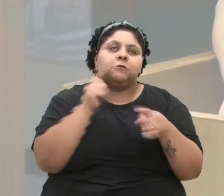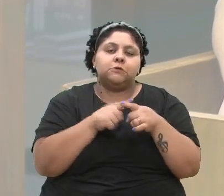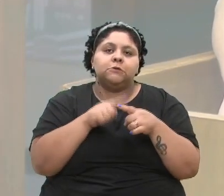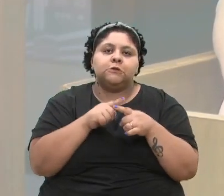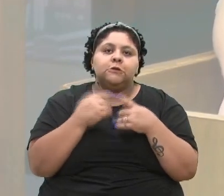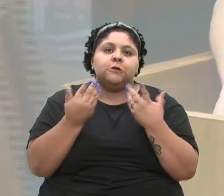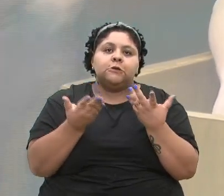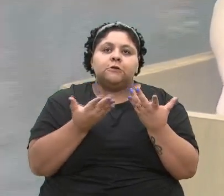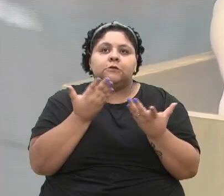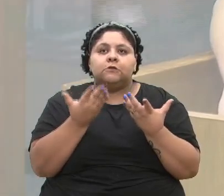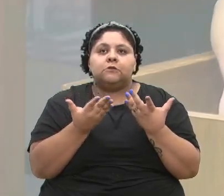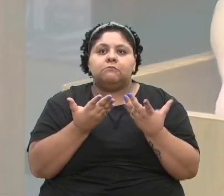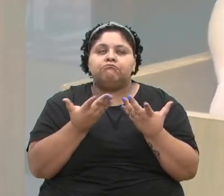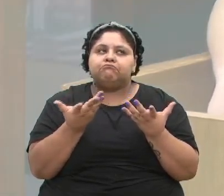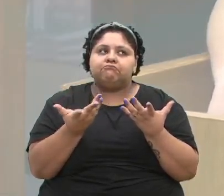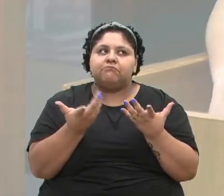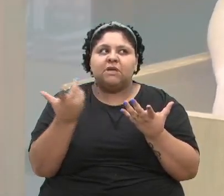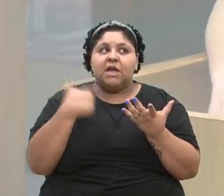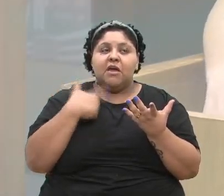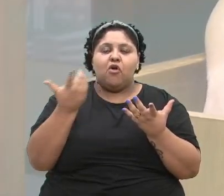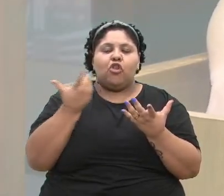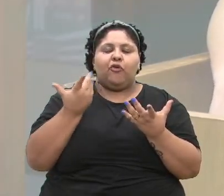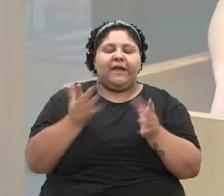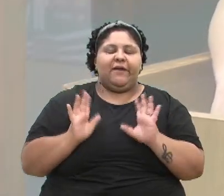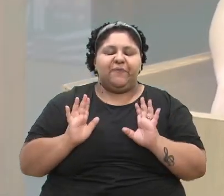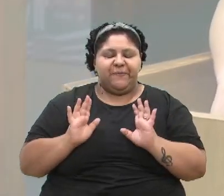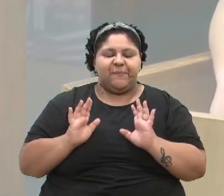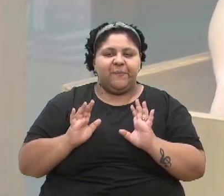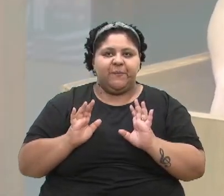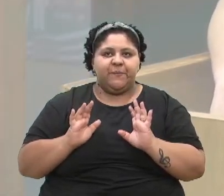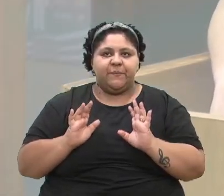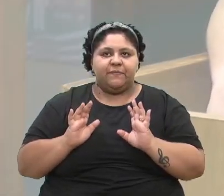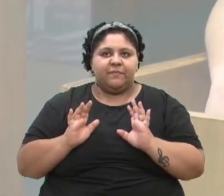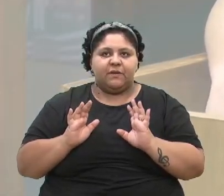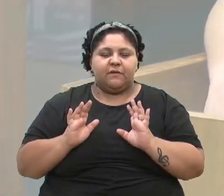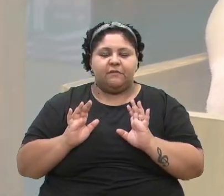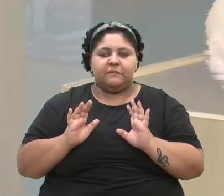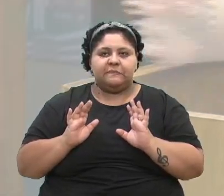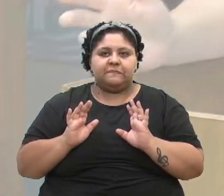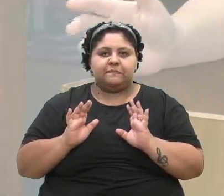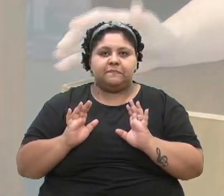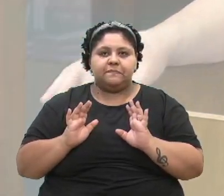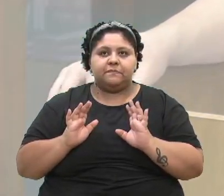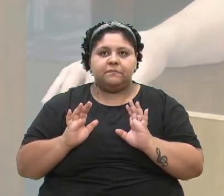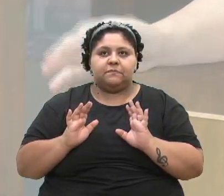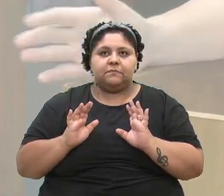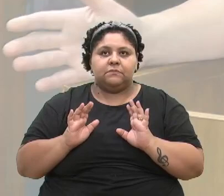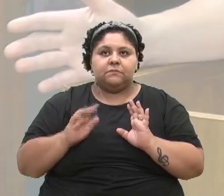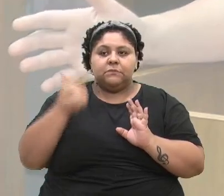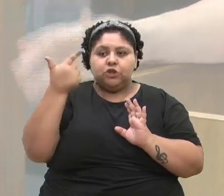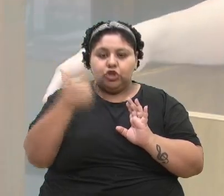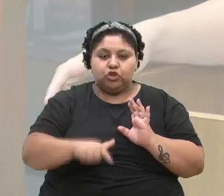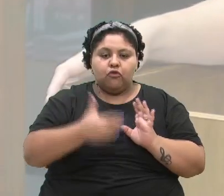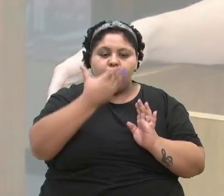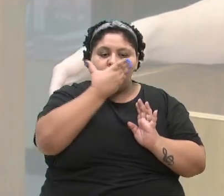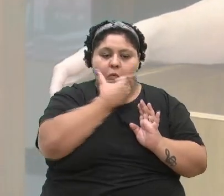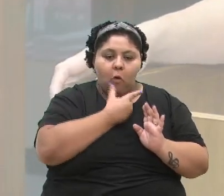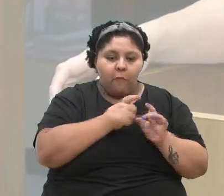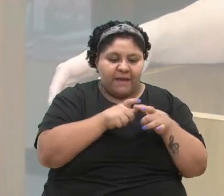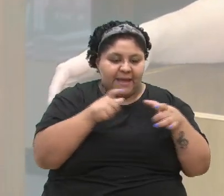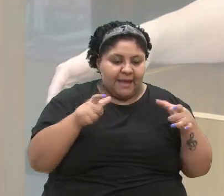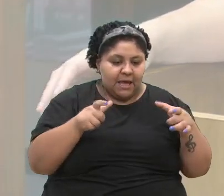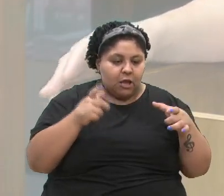Porque não quero eu chegar mais um homem aqui em mais um espaço público